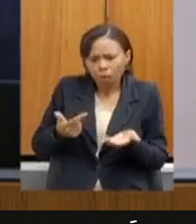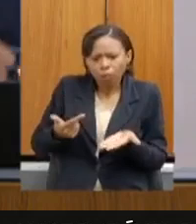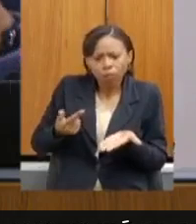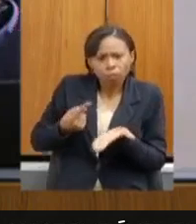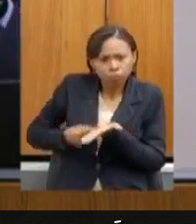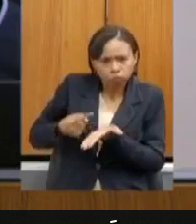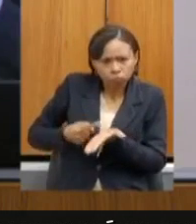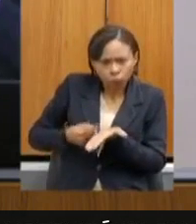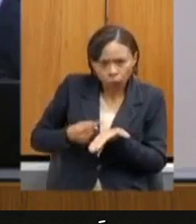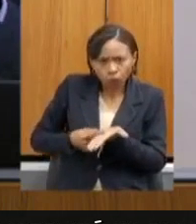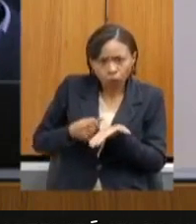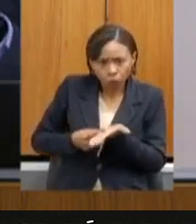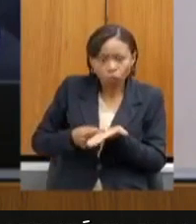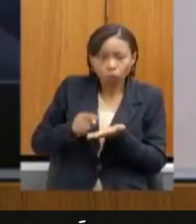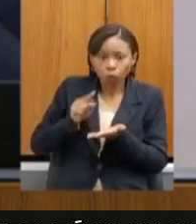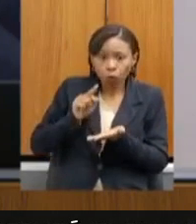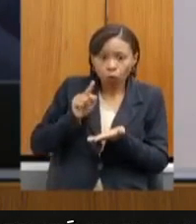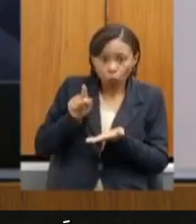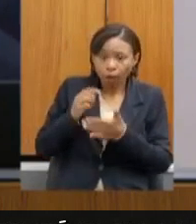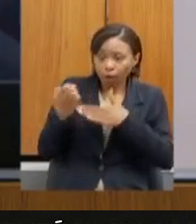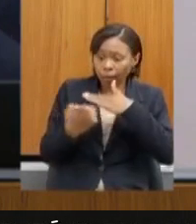a Vale,